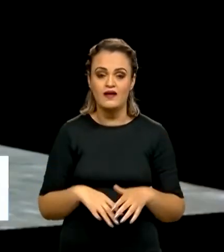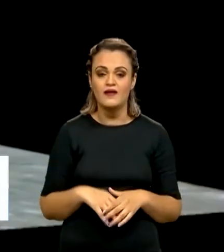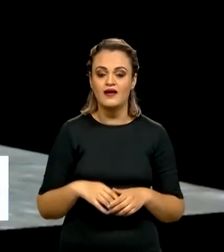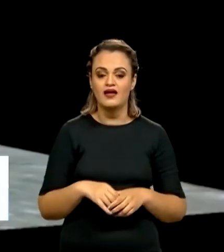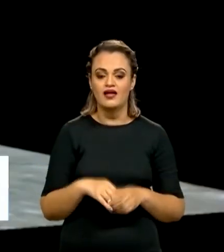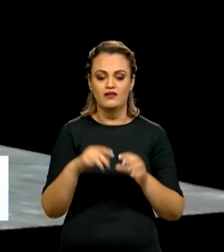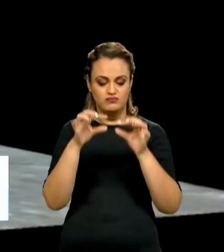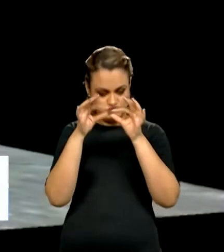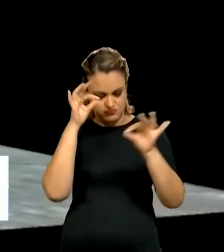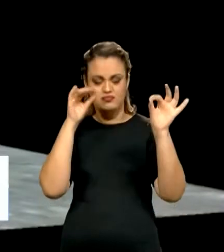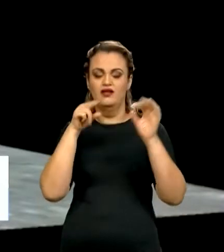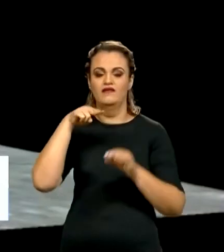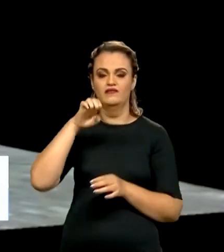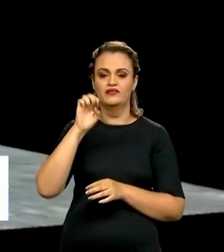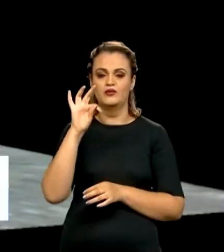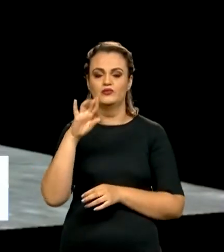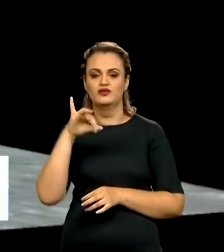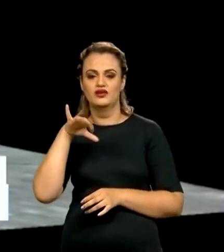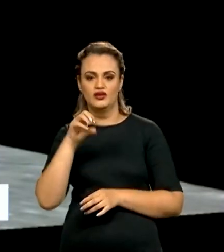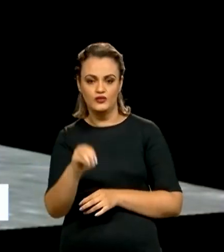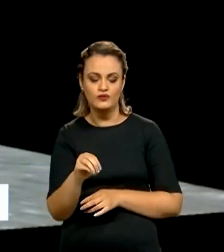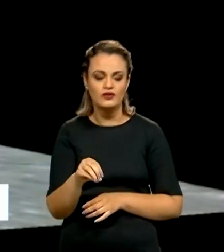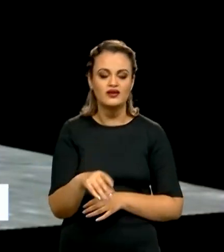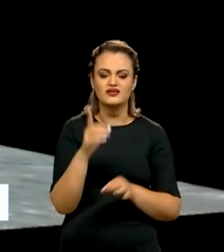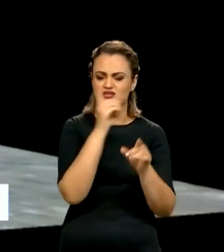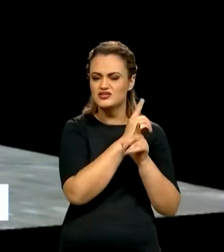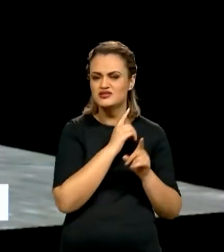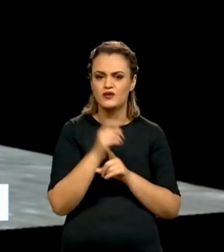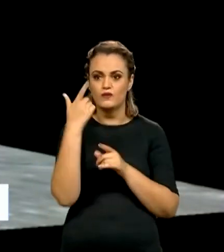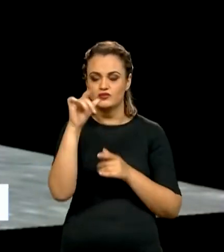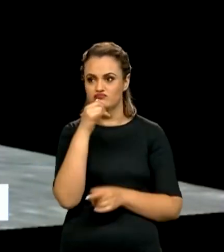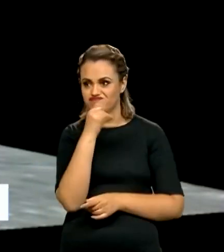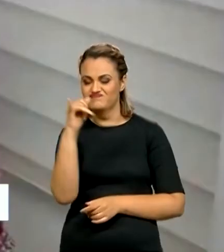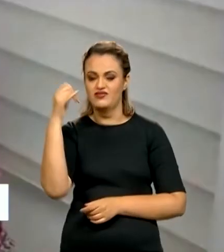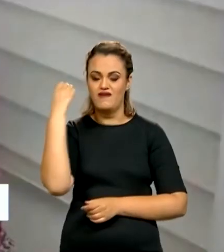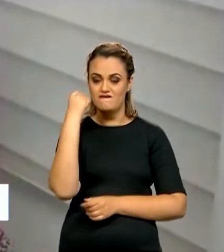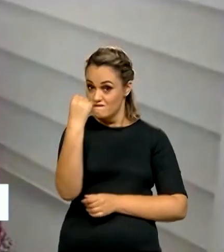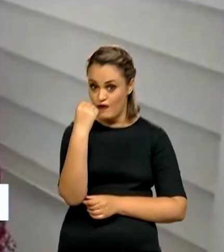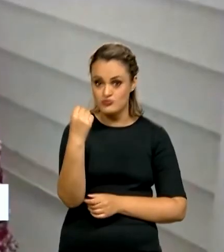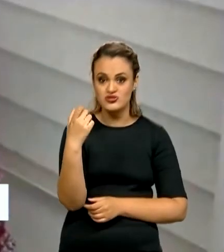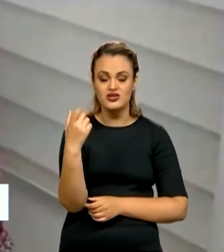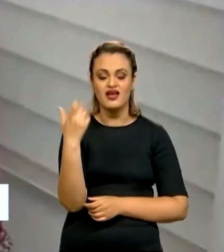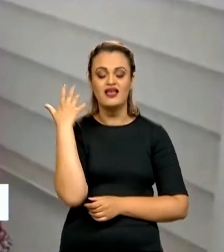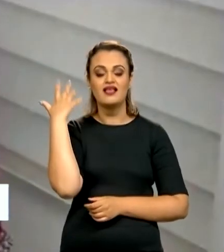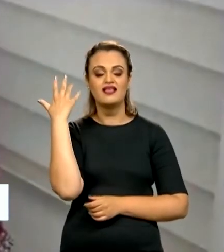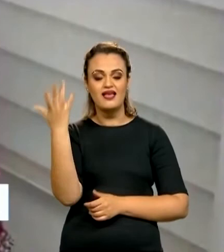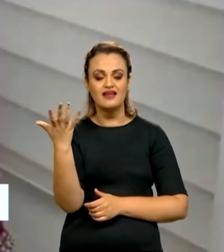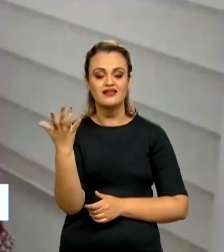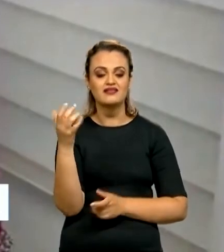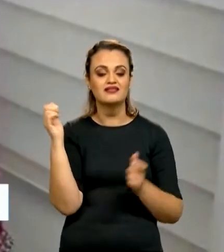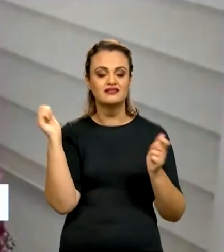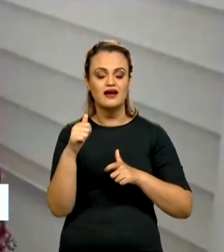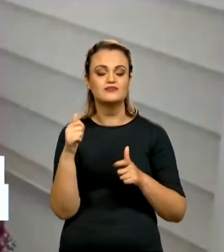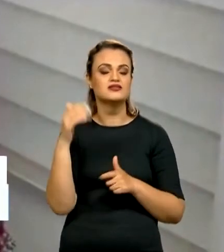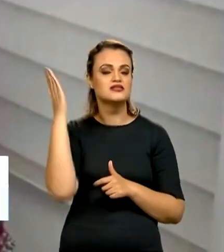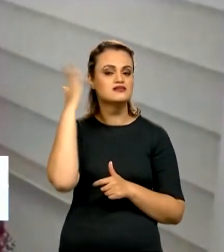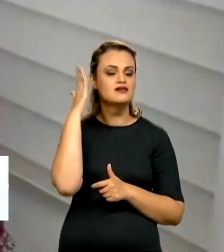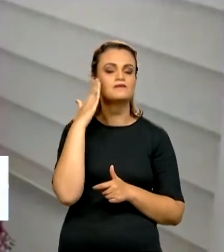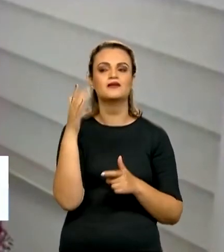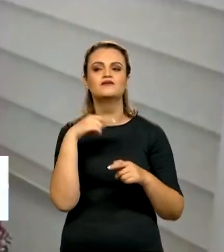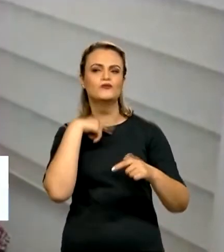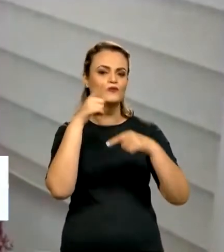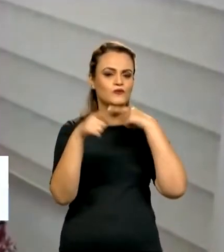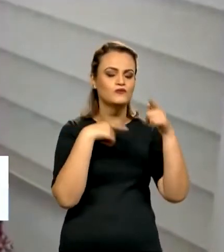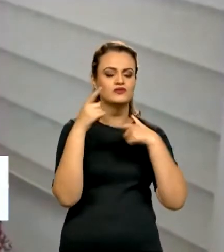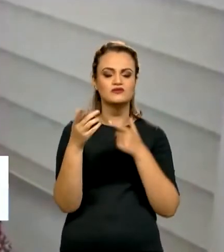banho de neutrinos e a gente tem neutrinos com altas energias que vão nos dar respostas às perguntas